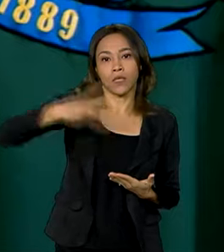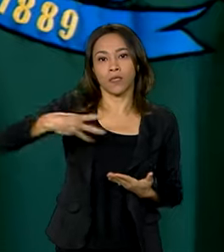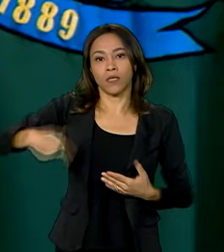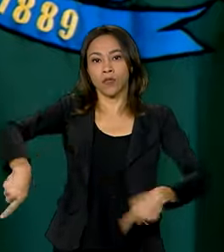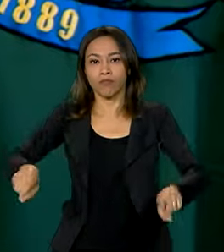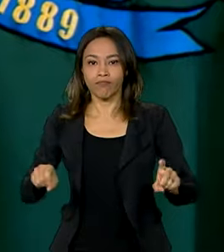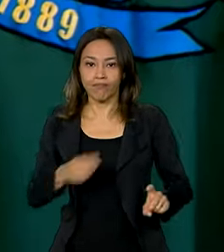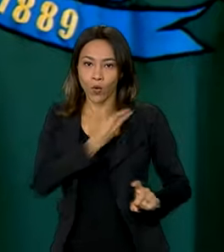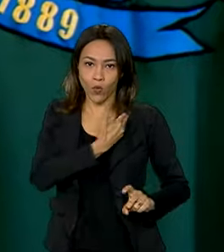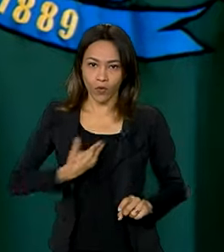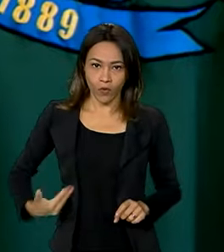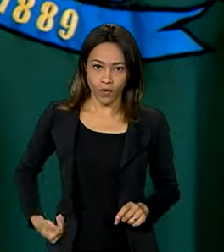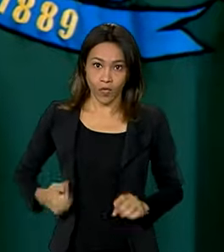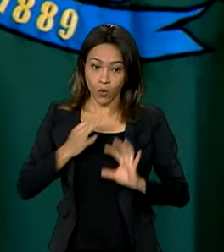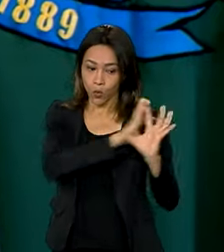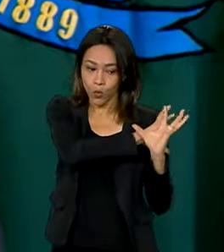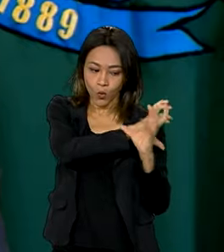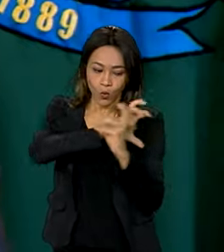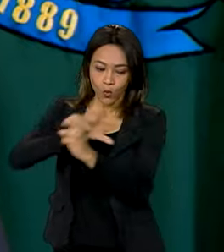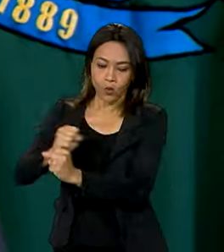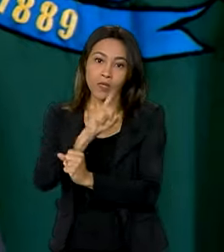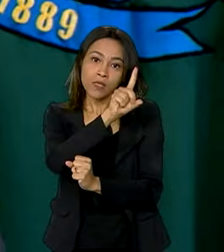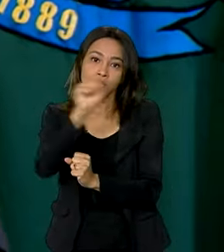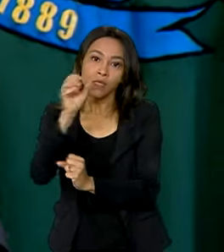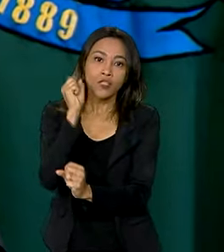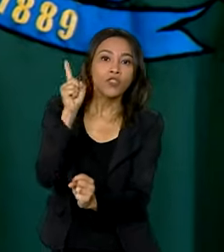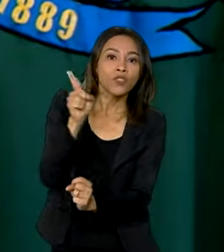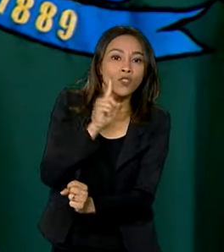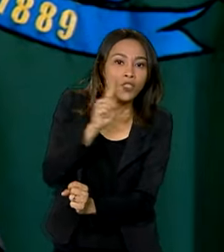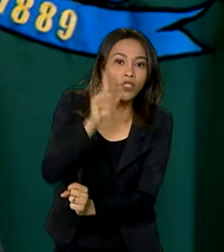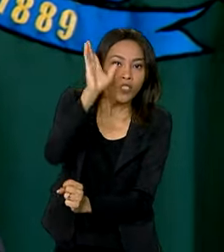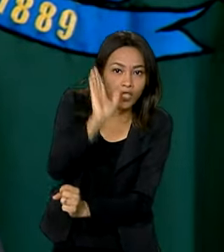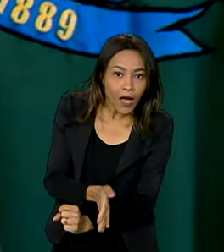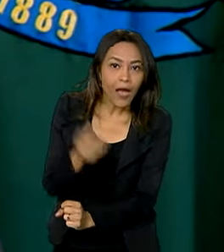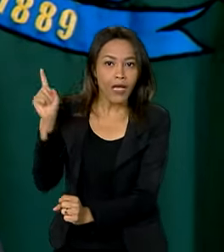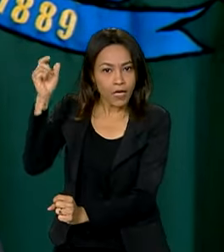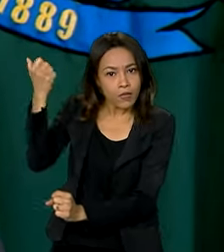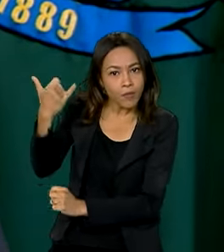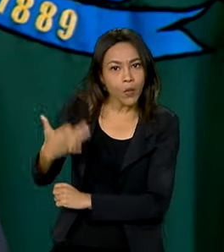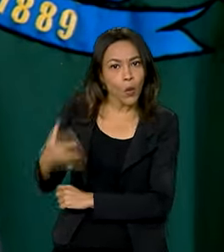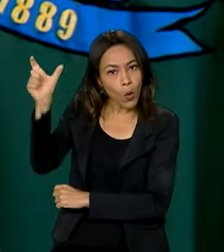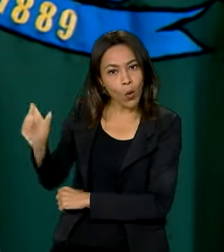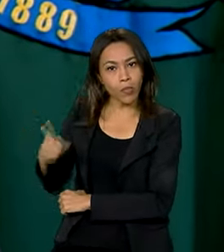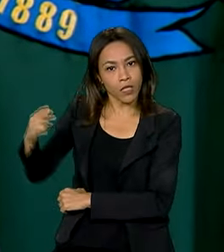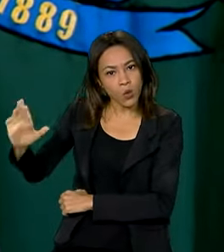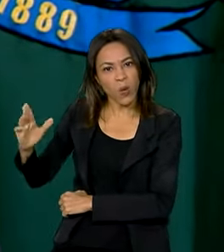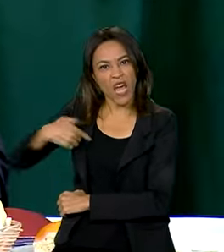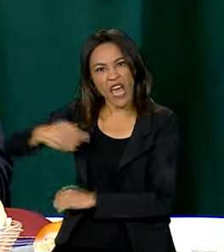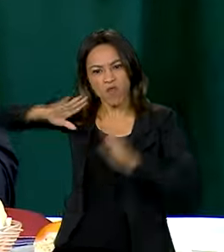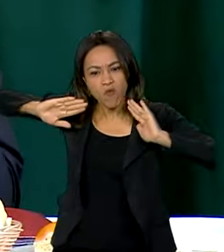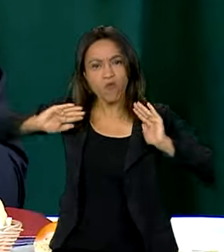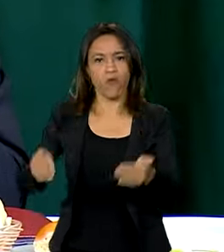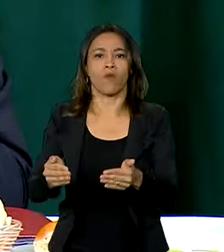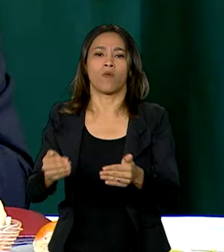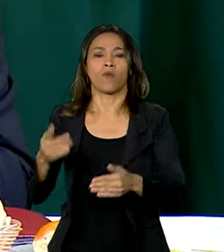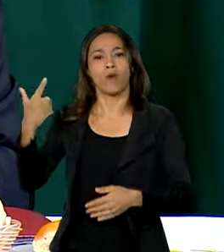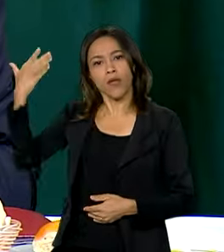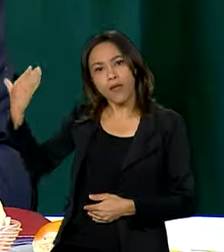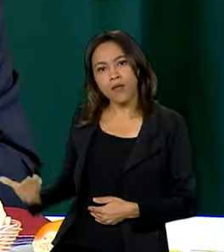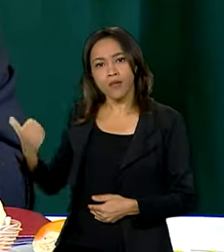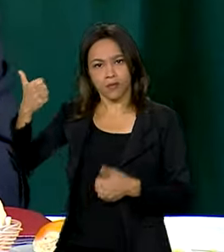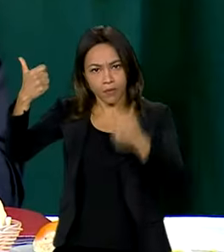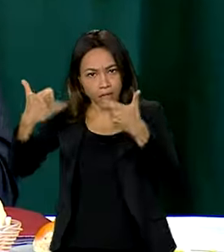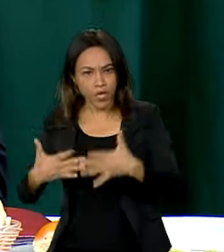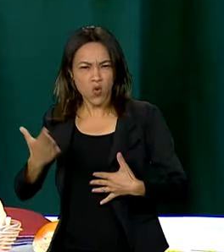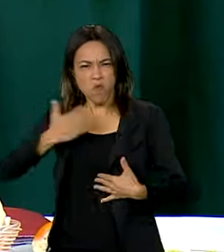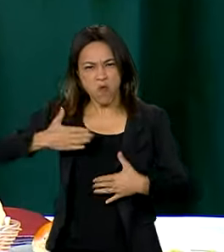Quando o governo completou 100 dias, o presidente disse que gerar empregos seria sua obsessão. A minha obsessão,